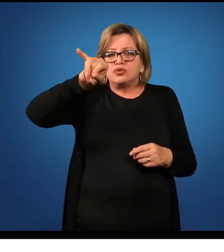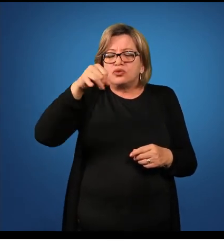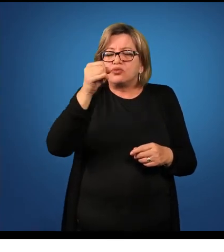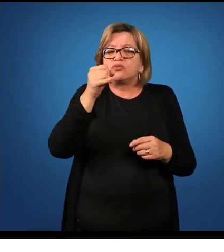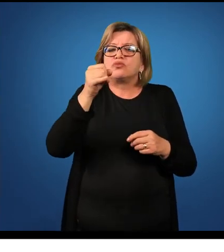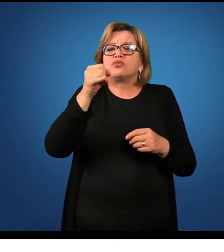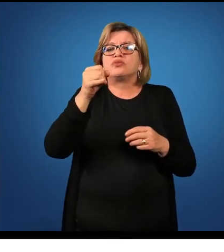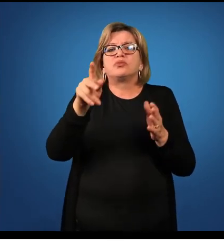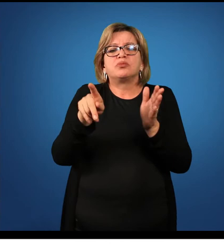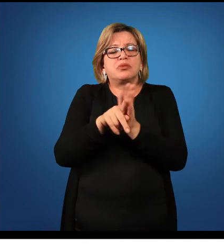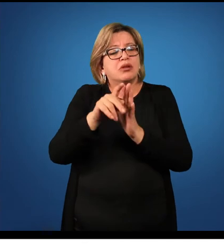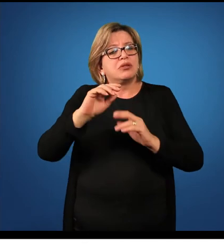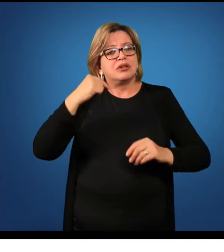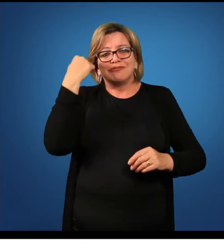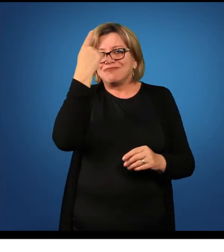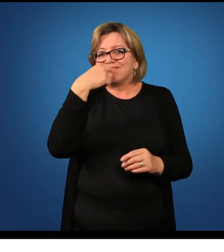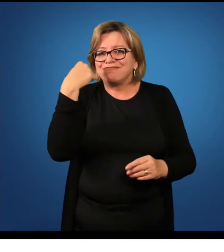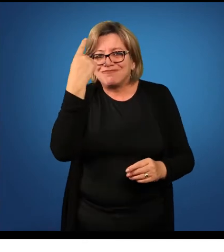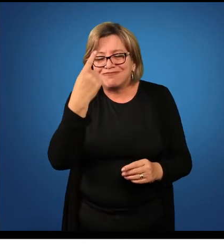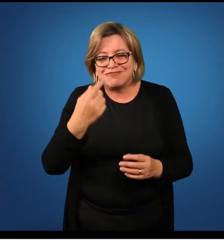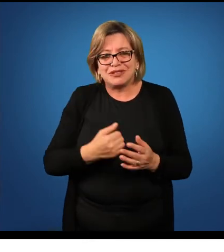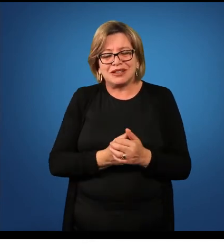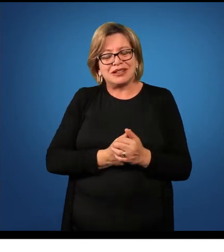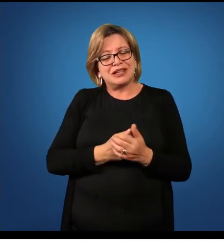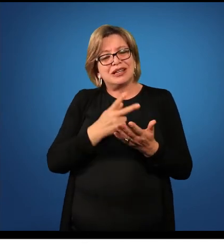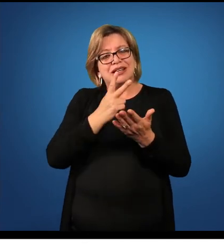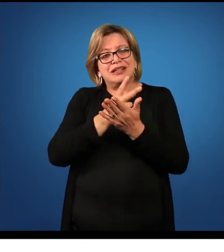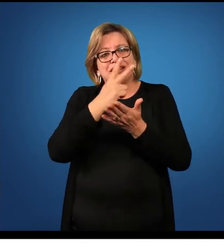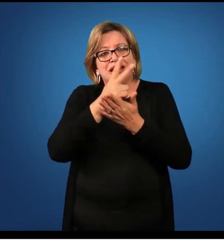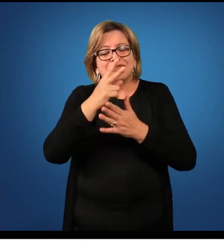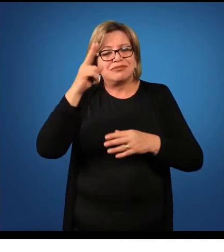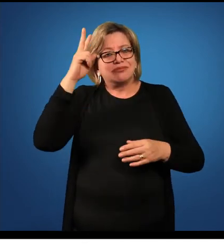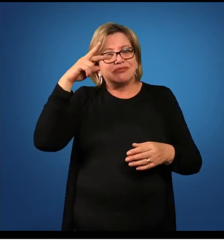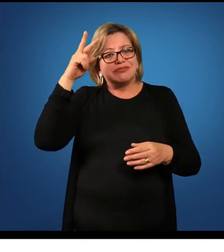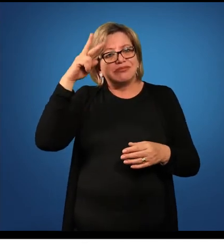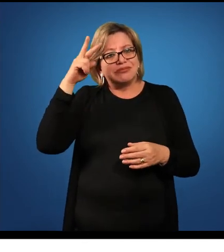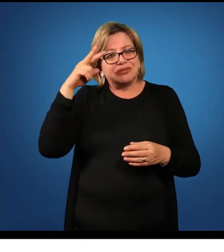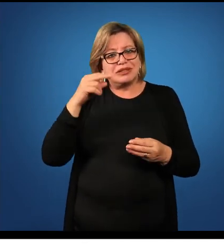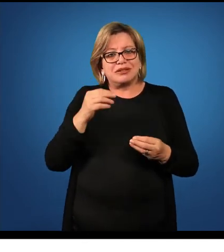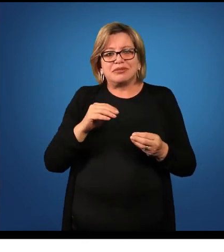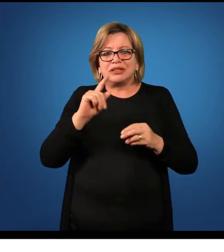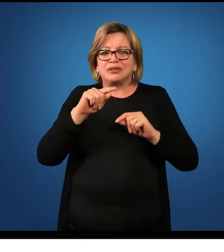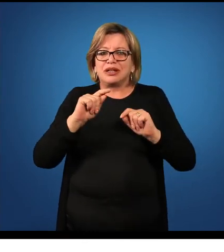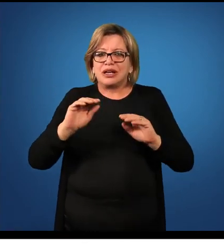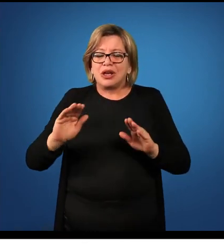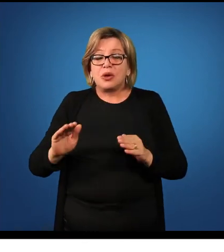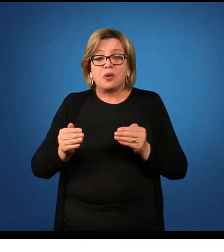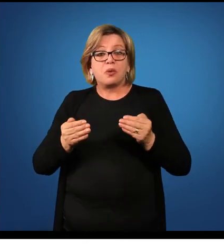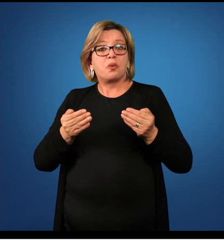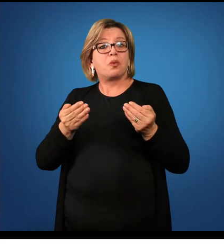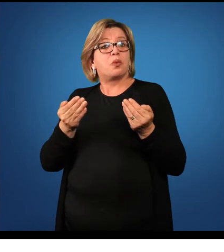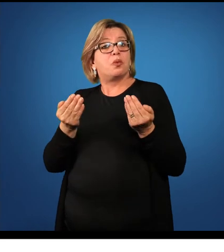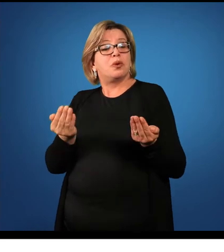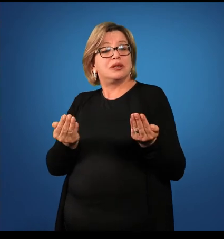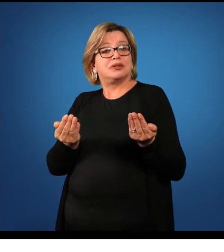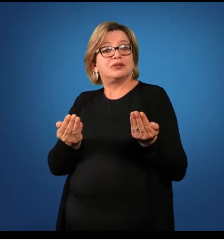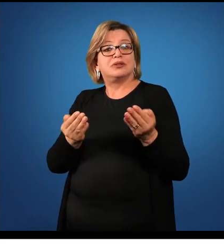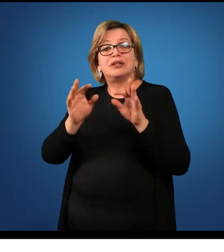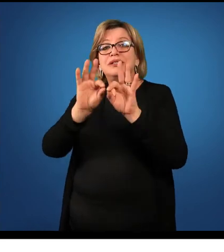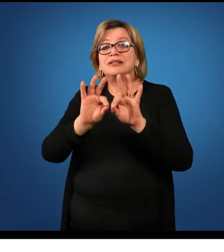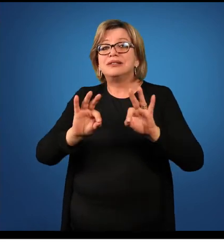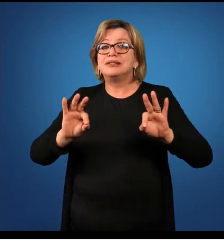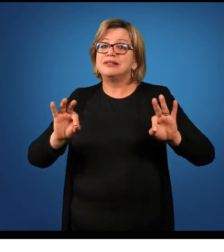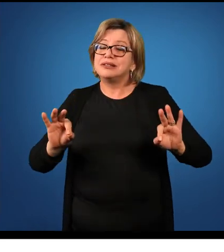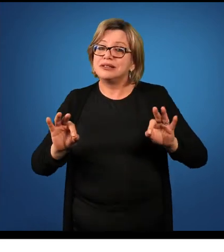tempo lembrando o adjunto adverbial de tempo quando traduz-se com o ablativo simples